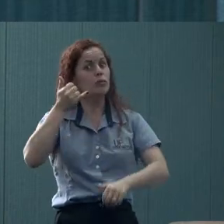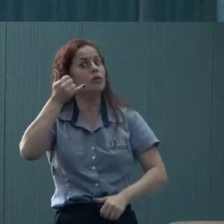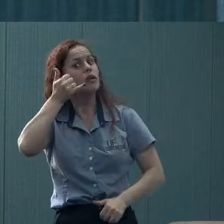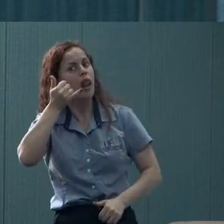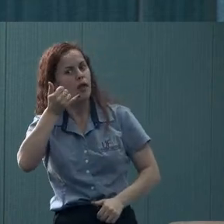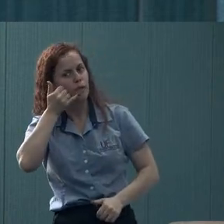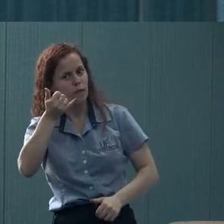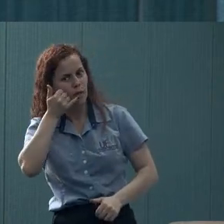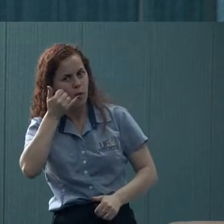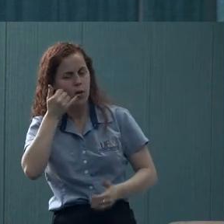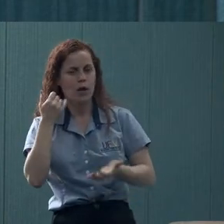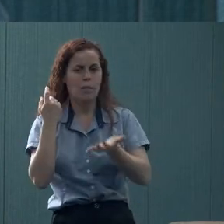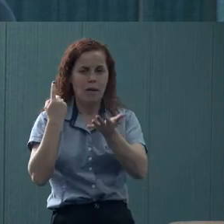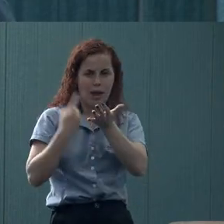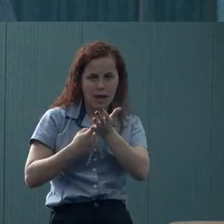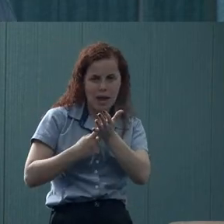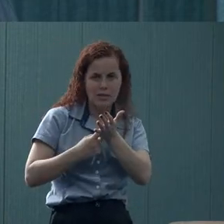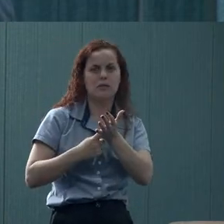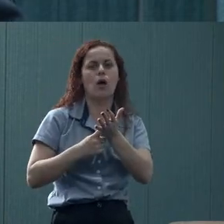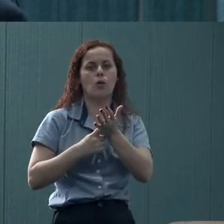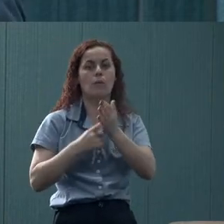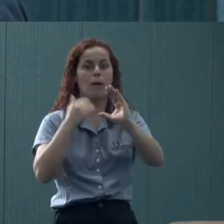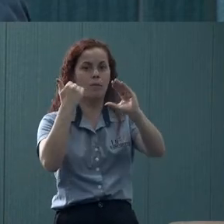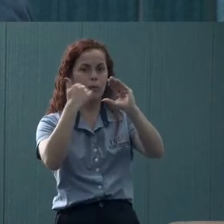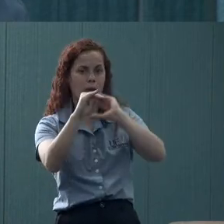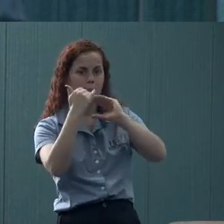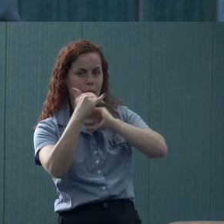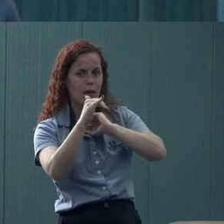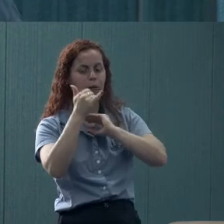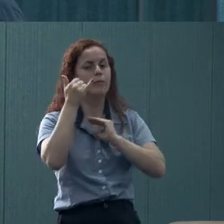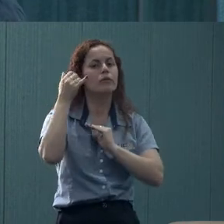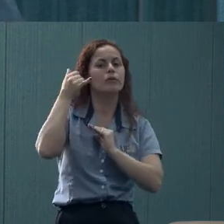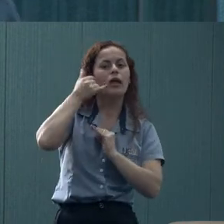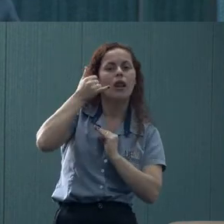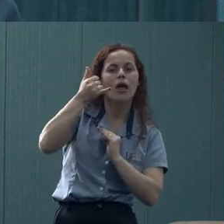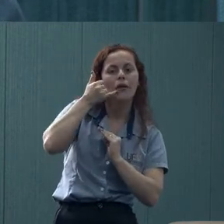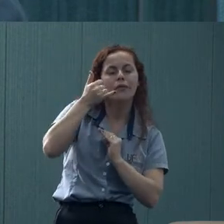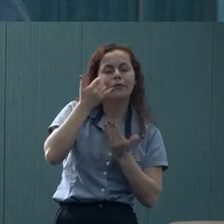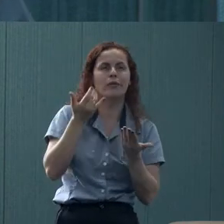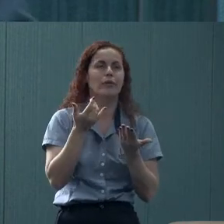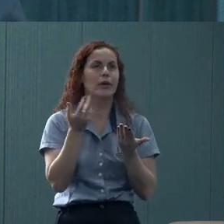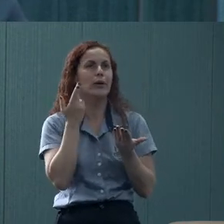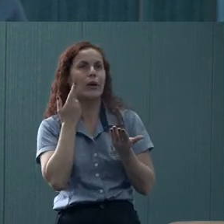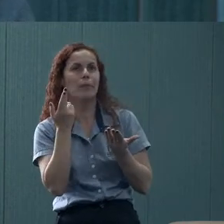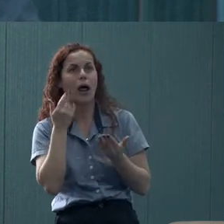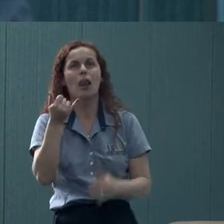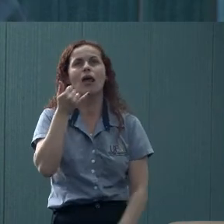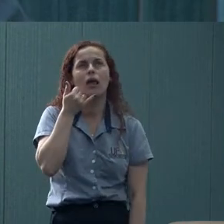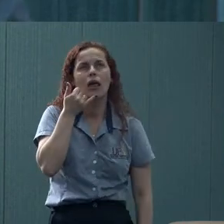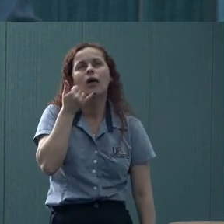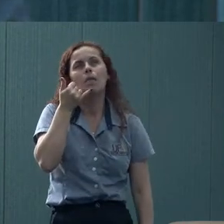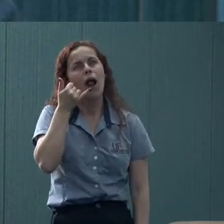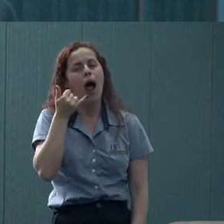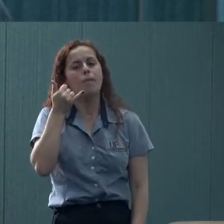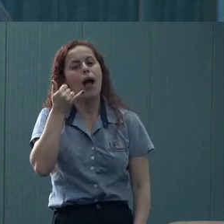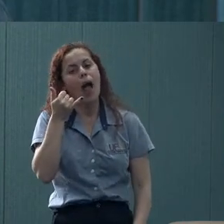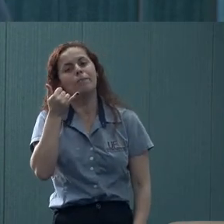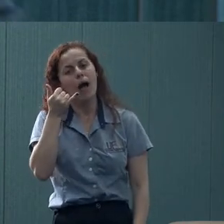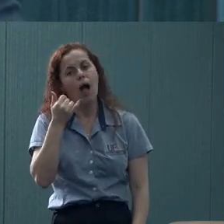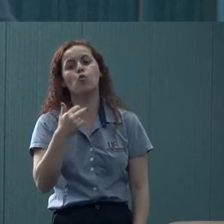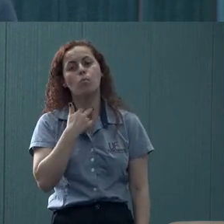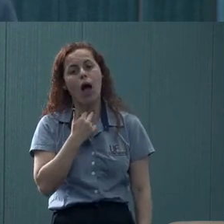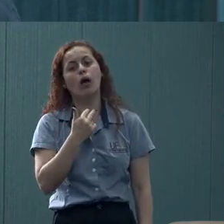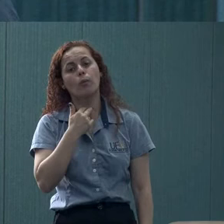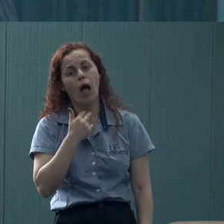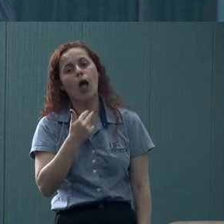pandemia virou também marcação por e-mail, só que no telefone também há queixa muito comum de que liga para lá e o telefone só dá o ocupado,